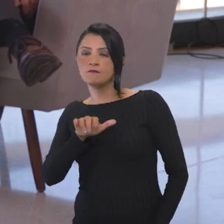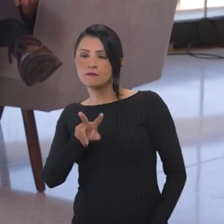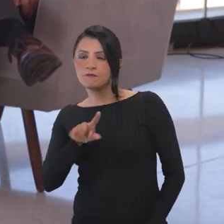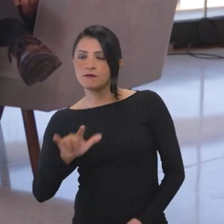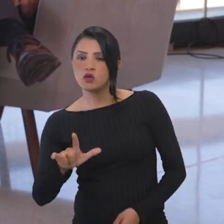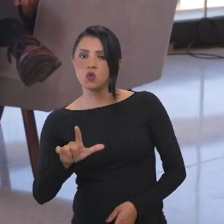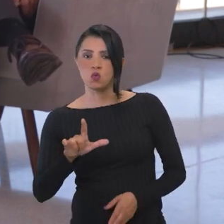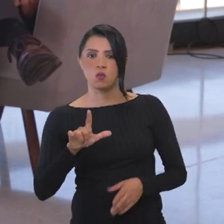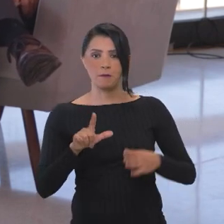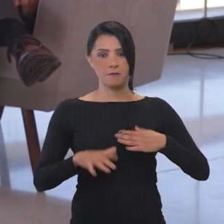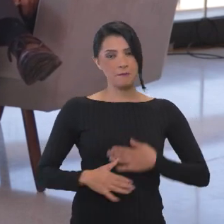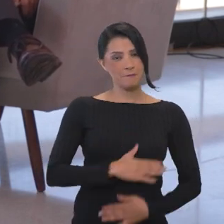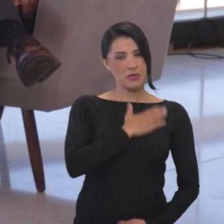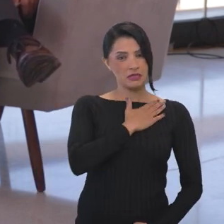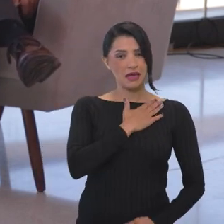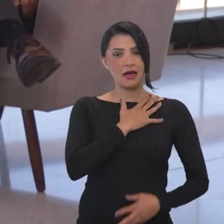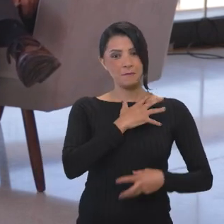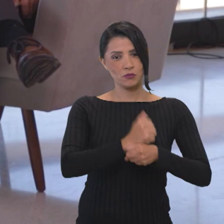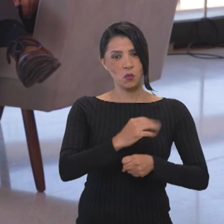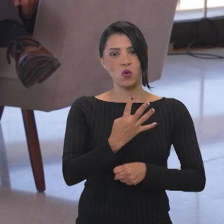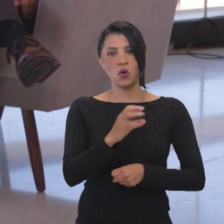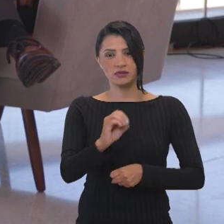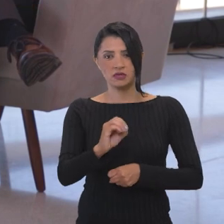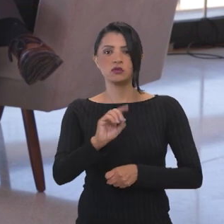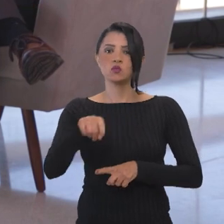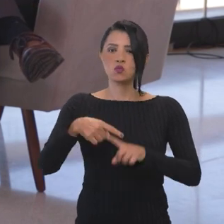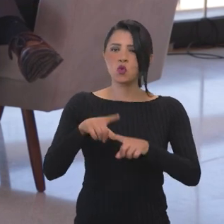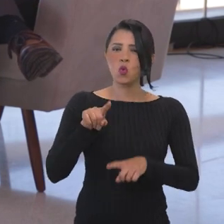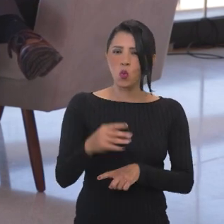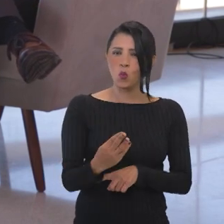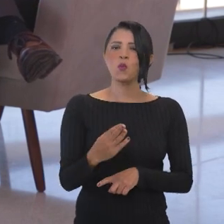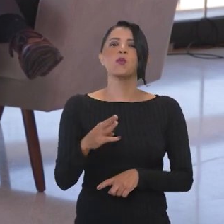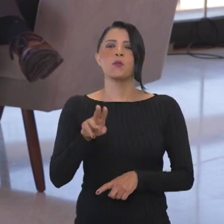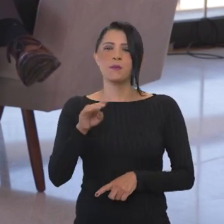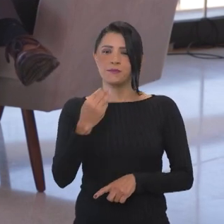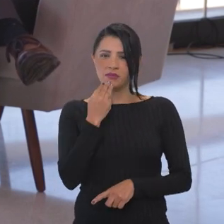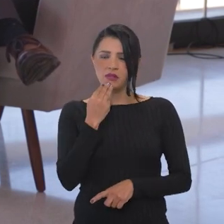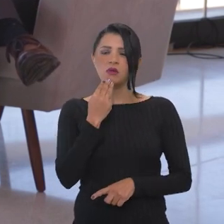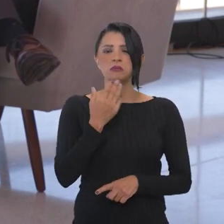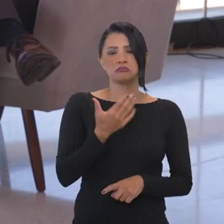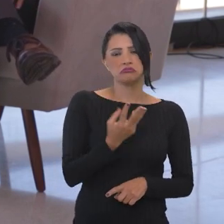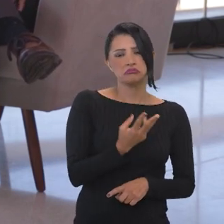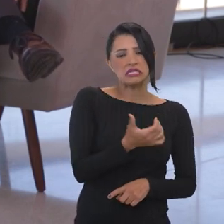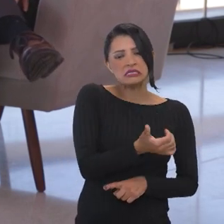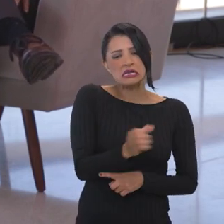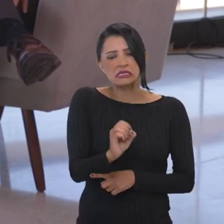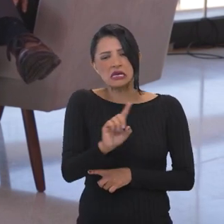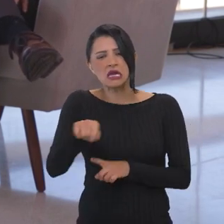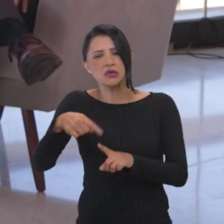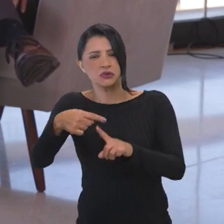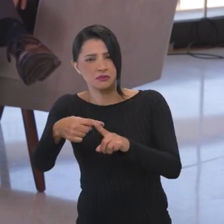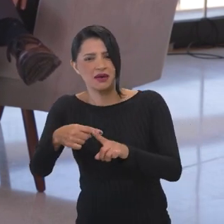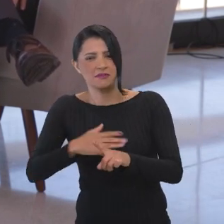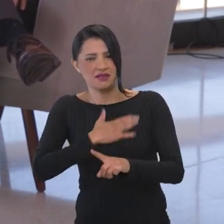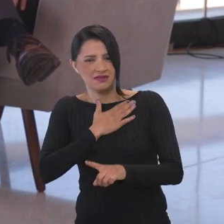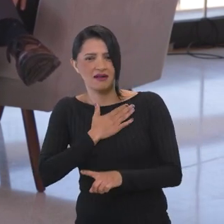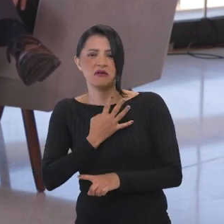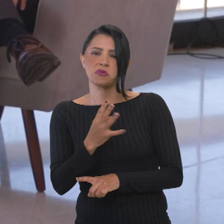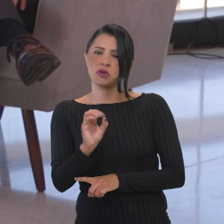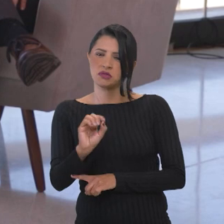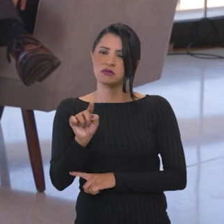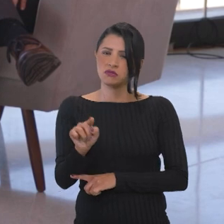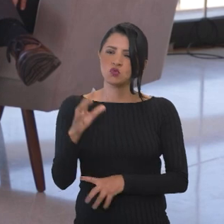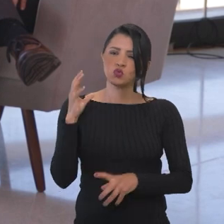dá quase um milhão. Então, é mais ou menos isso. Pouco menos, 600 mil ativos civis e militares é mais uns 400